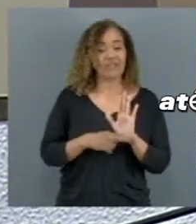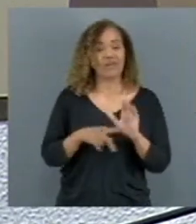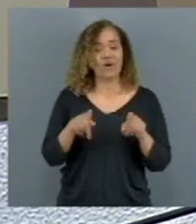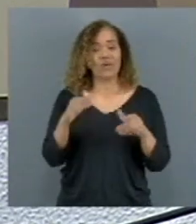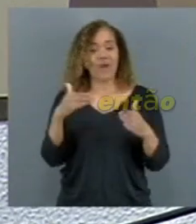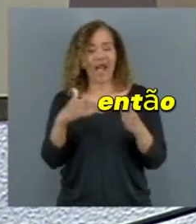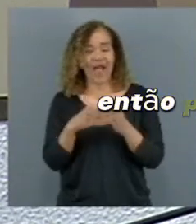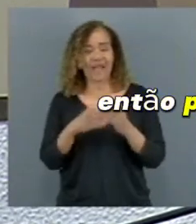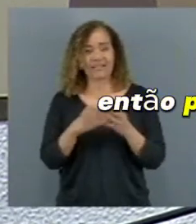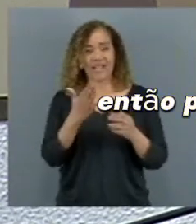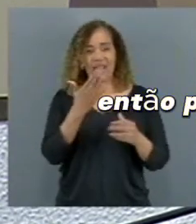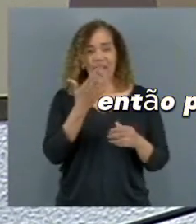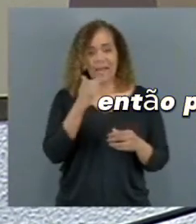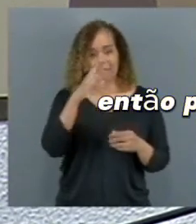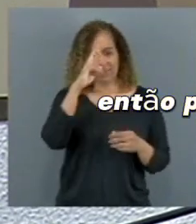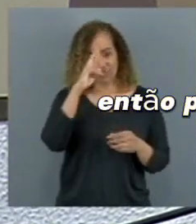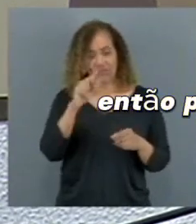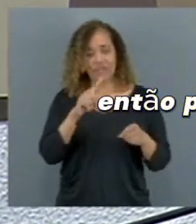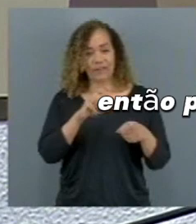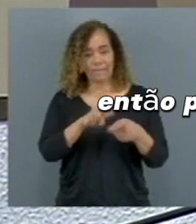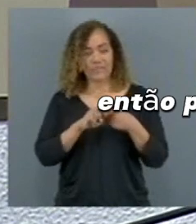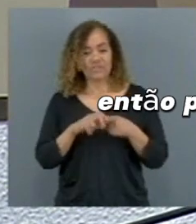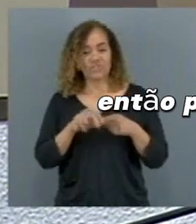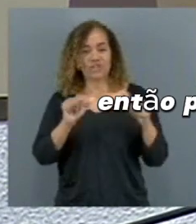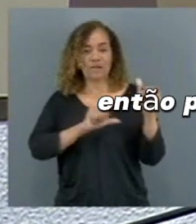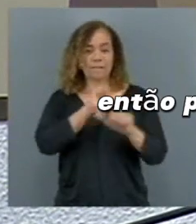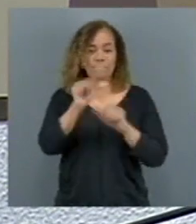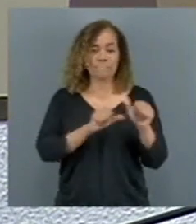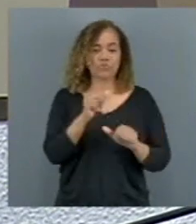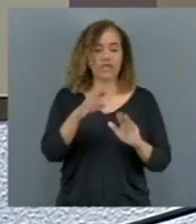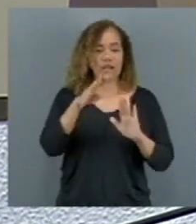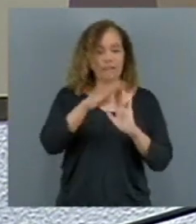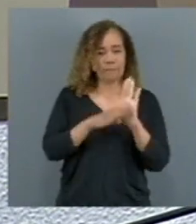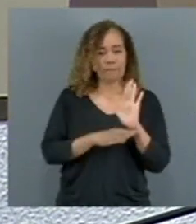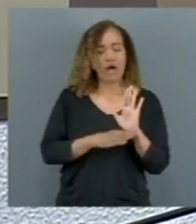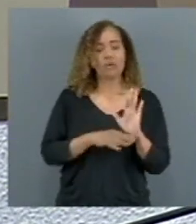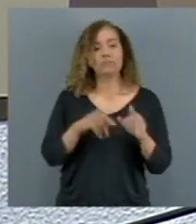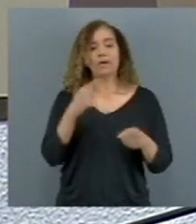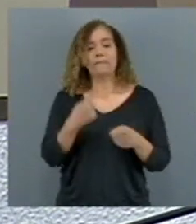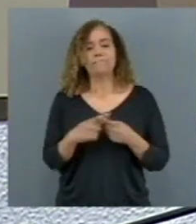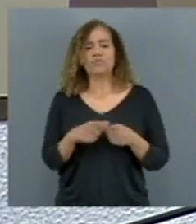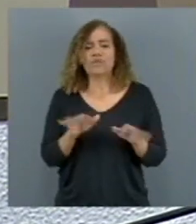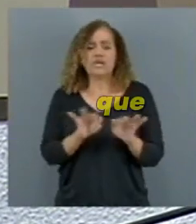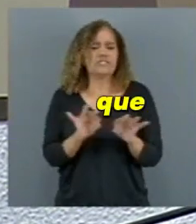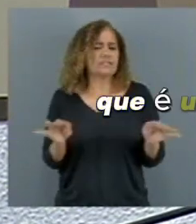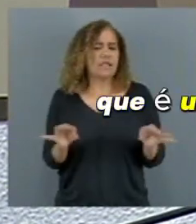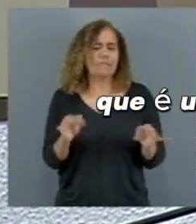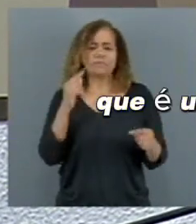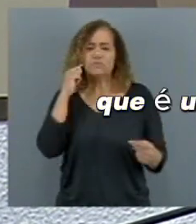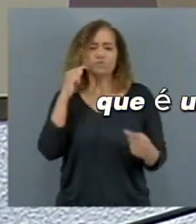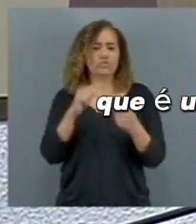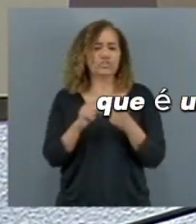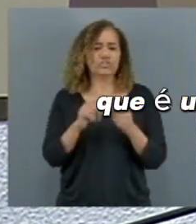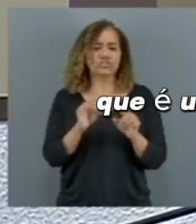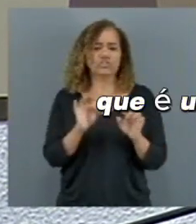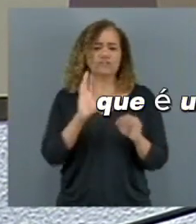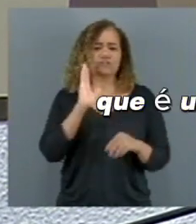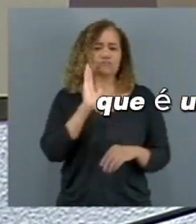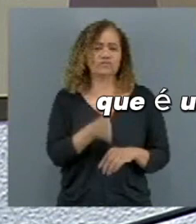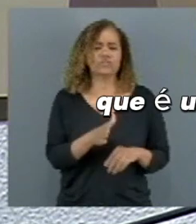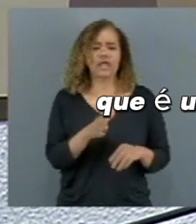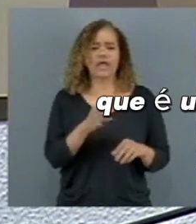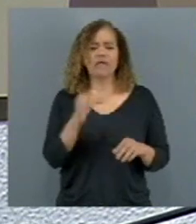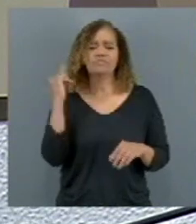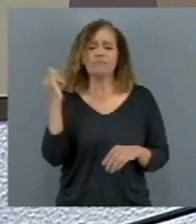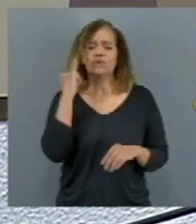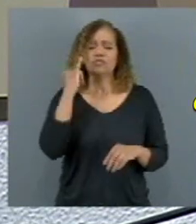ministérios. Então, eu pediria a inversão de pauta para um extra pauta, que é simples e objetivo, que é um requerimento importantíssimo